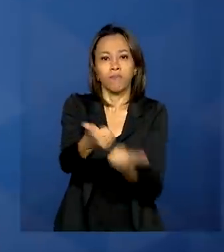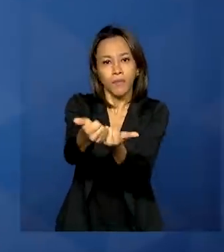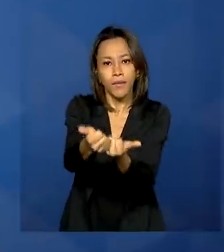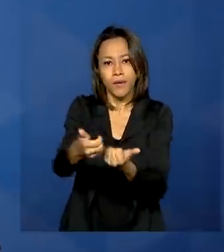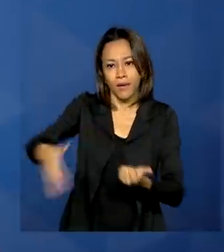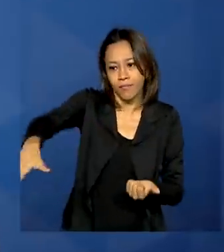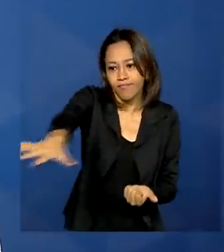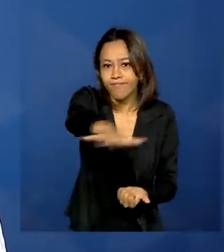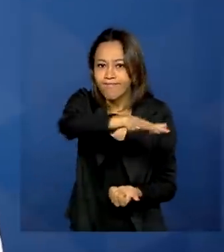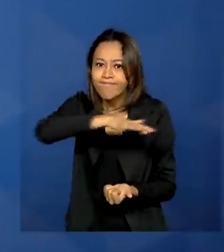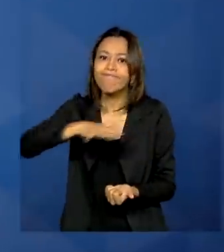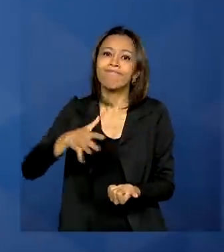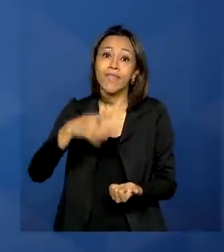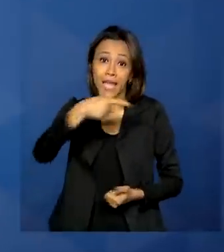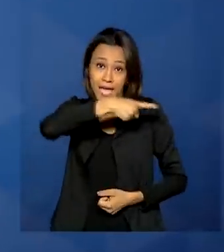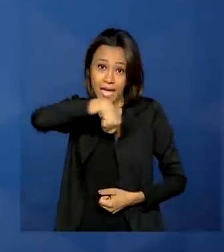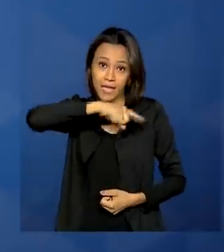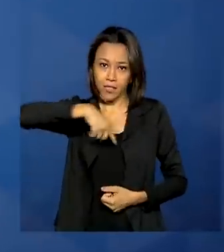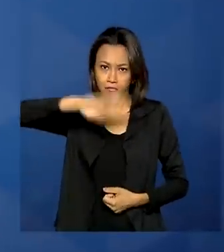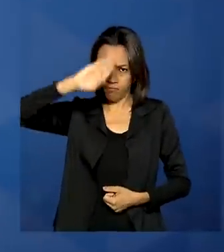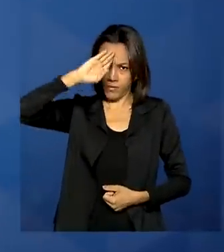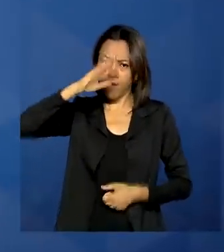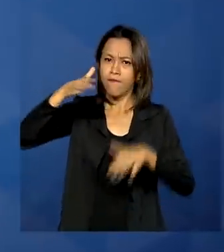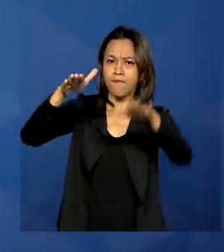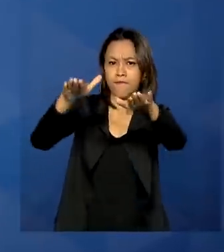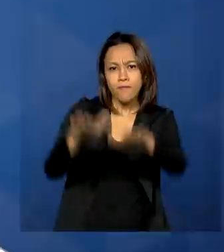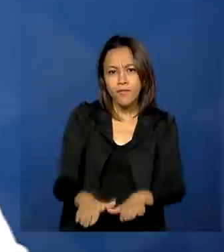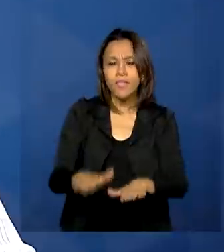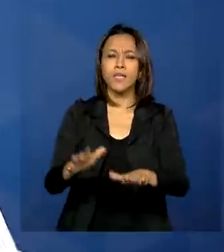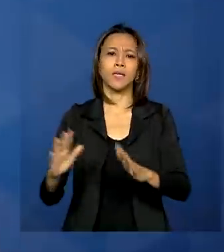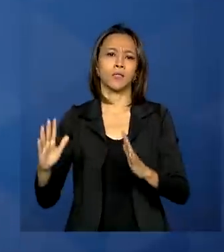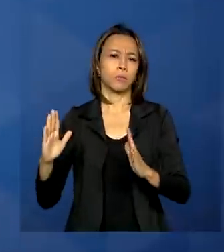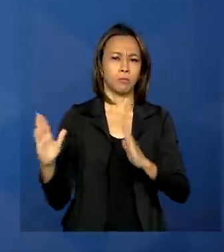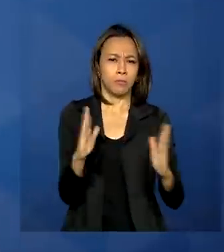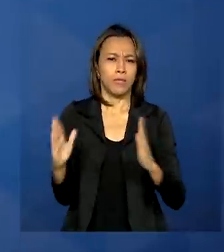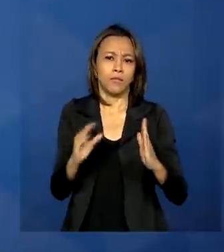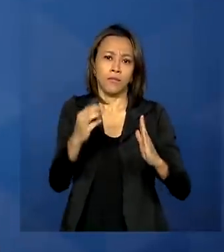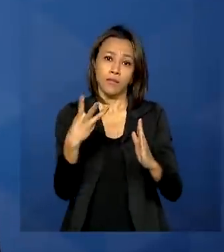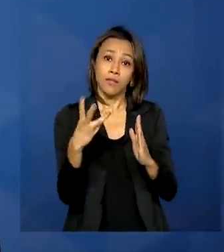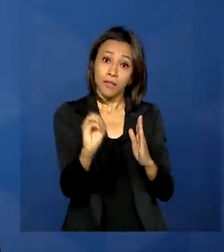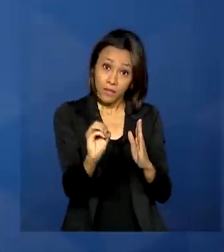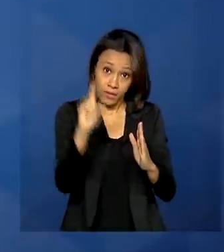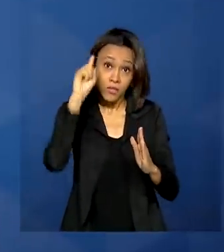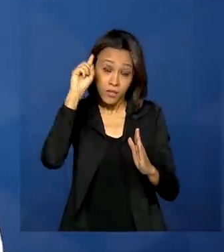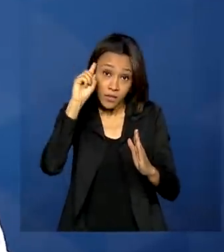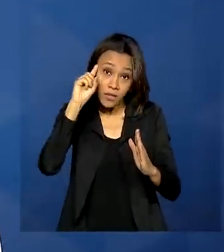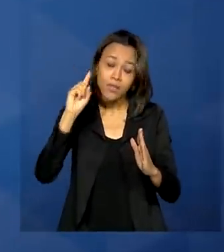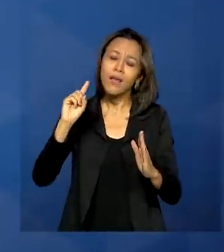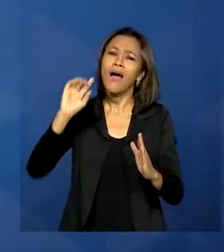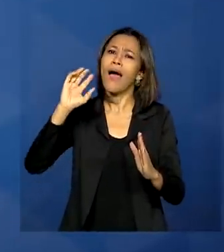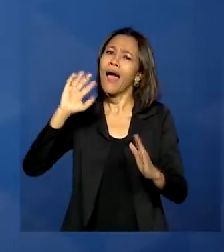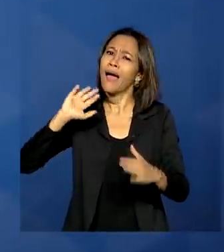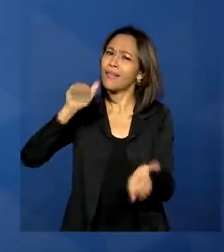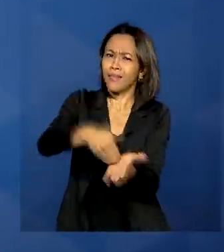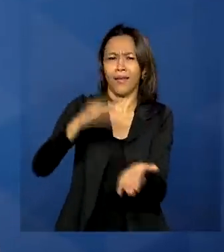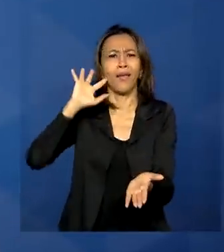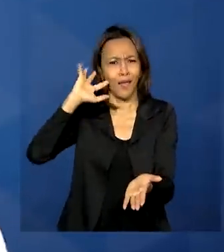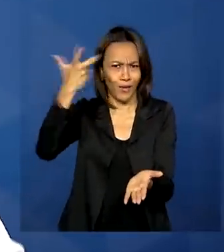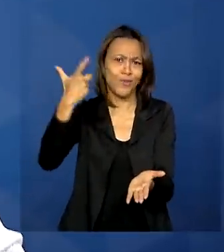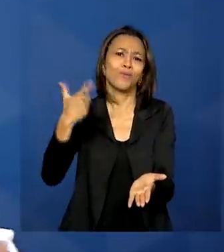Esses militares devem permanecer lá na região do Pantanal por pelo menos 30 dias ou até que a situação seja completamente